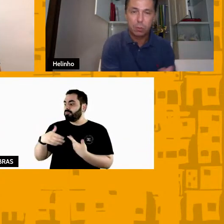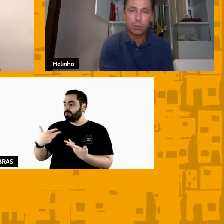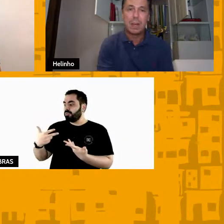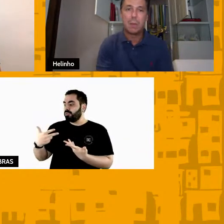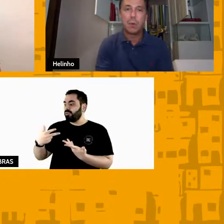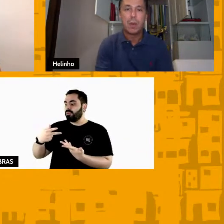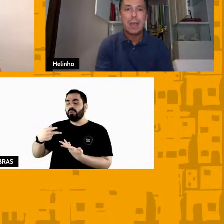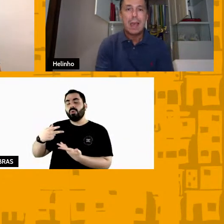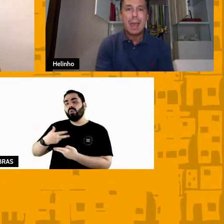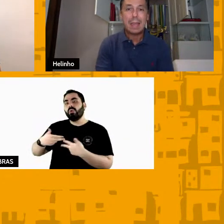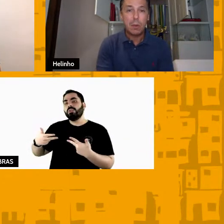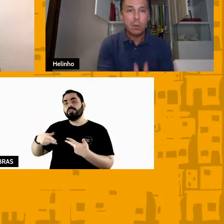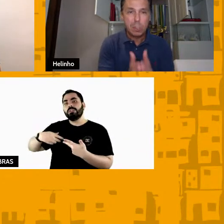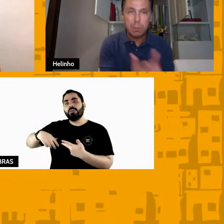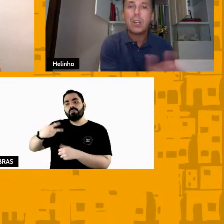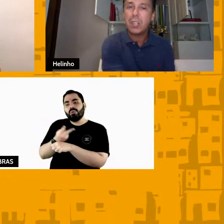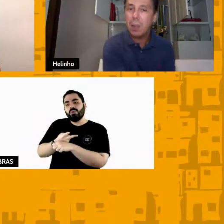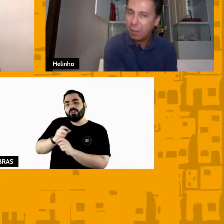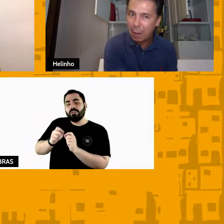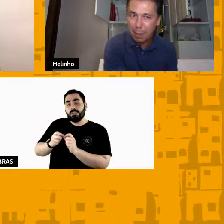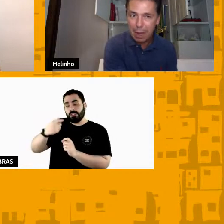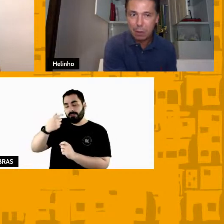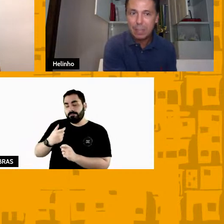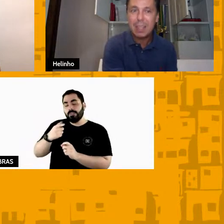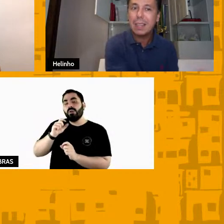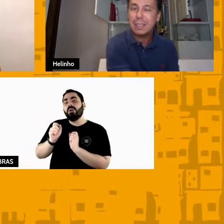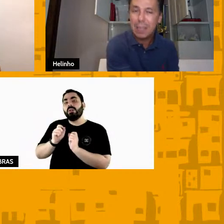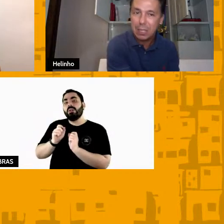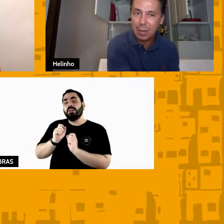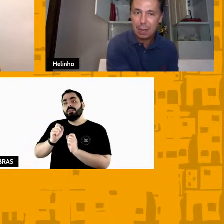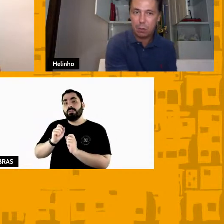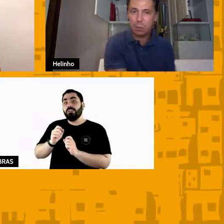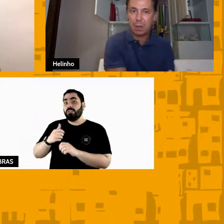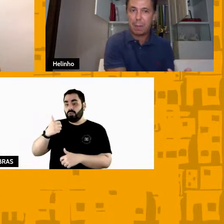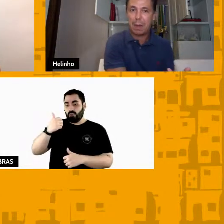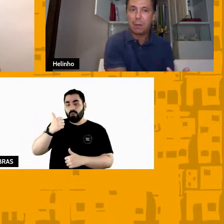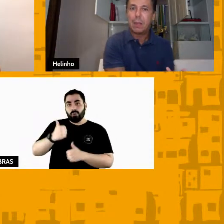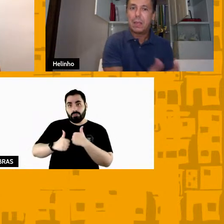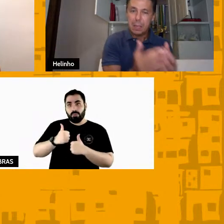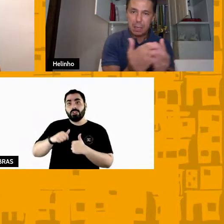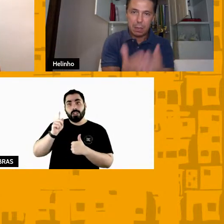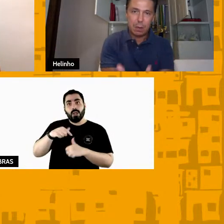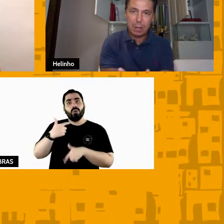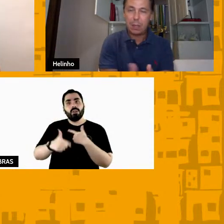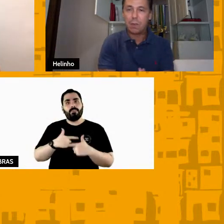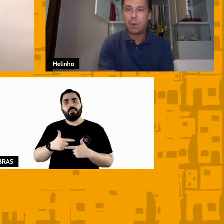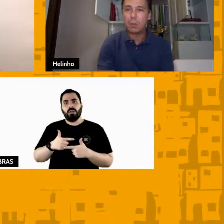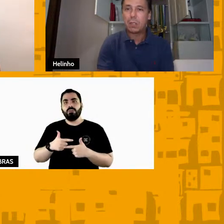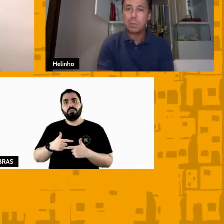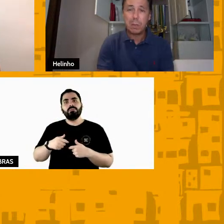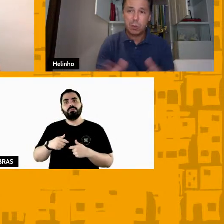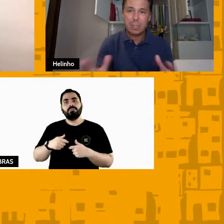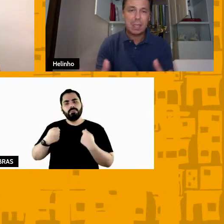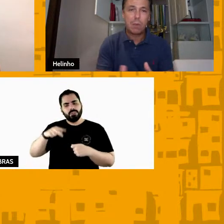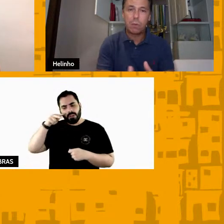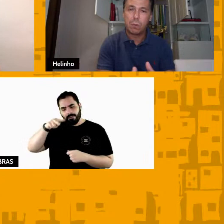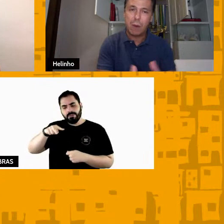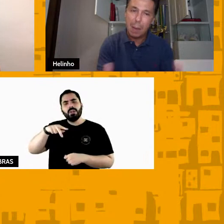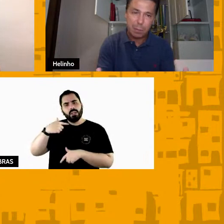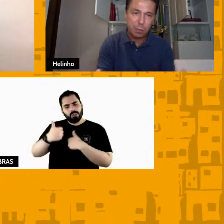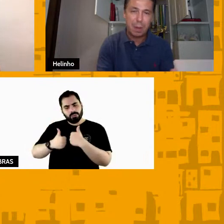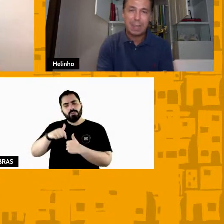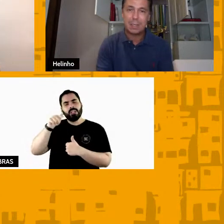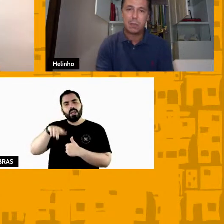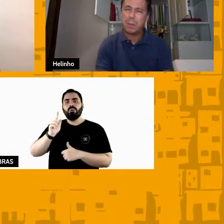não são do ramo é que o esporte ele é um trabalho ele tem que ser enxergado como um trabalho e eu aqui eu volto as pessoas tem